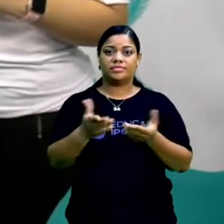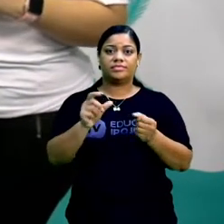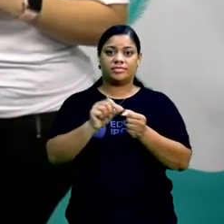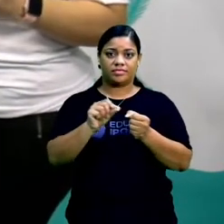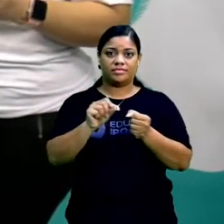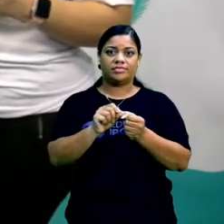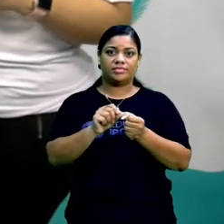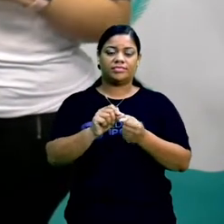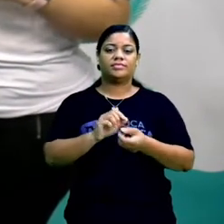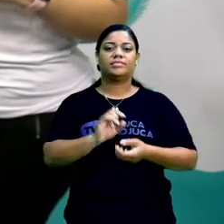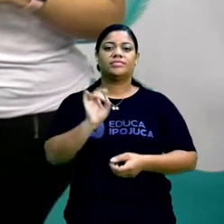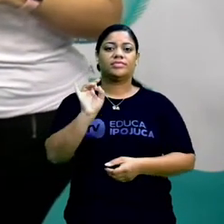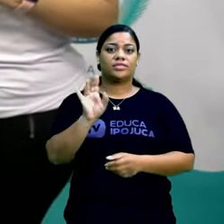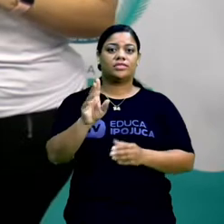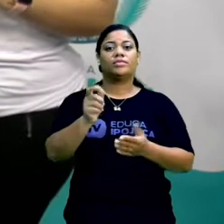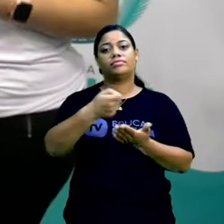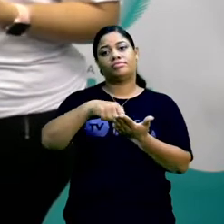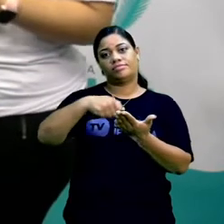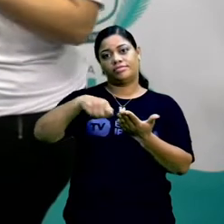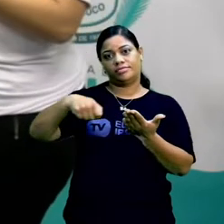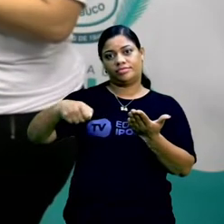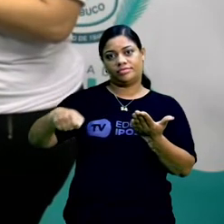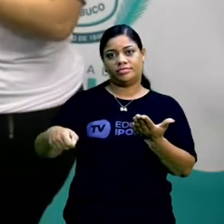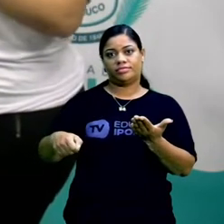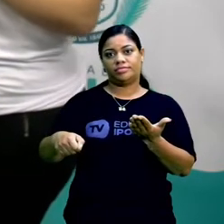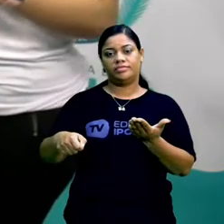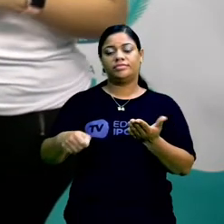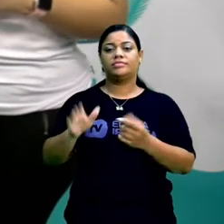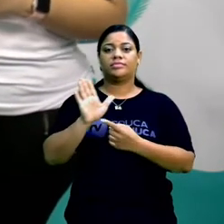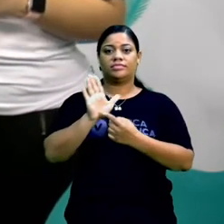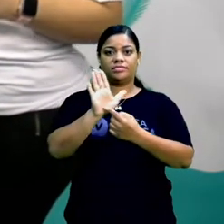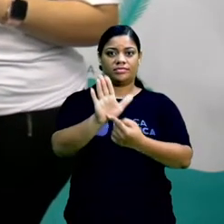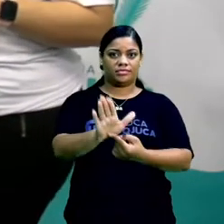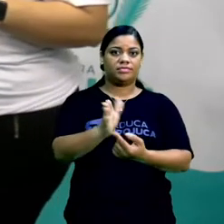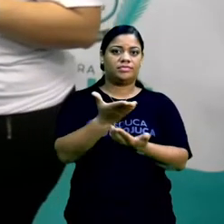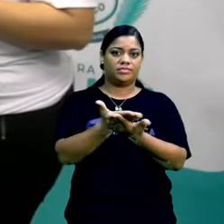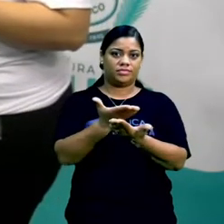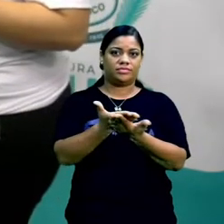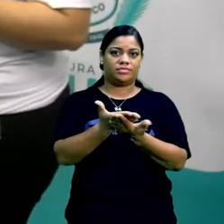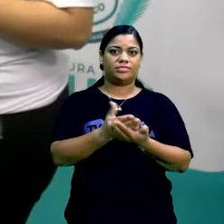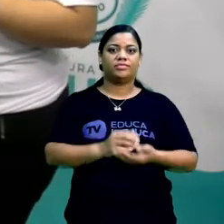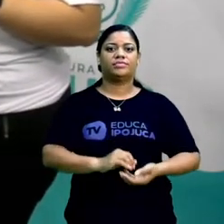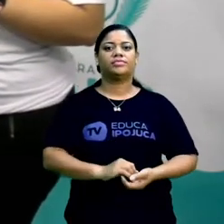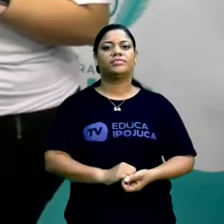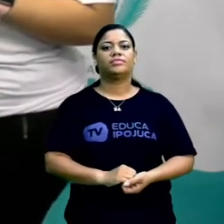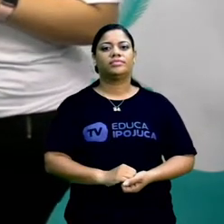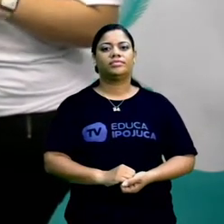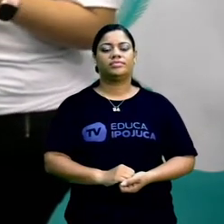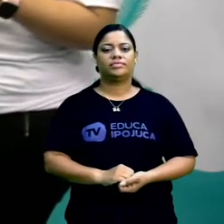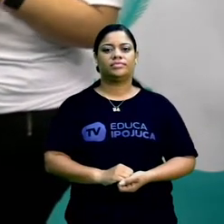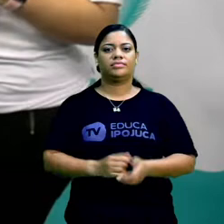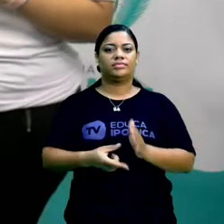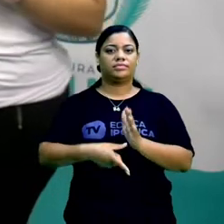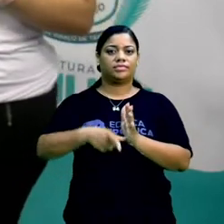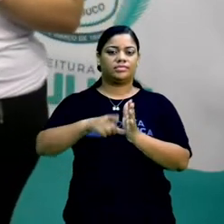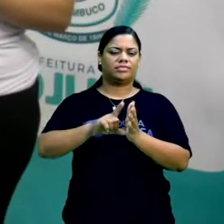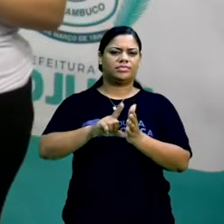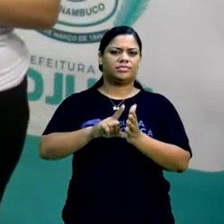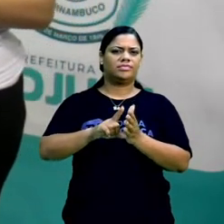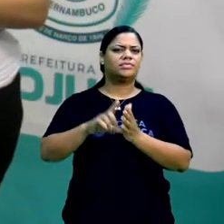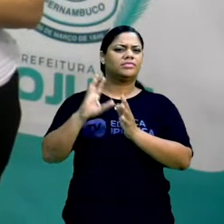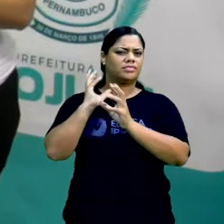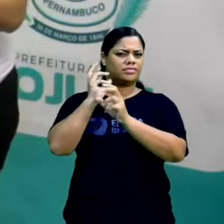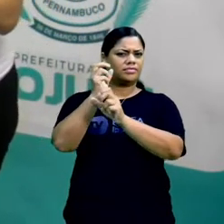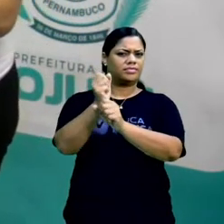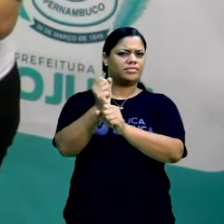fazendo somente as anotações no caderno daquilo que foi apresentado na nossa aula. Antes a gente vai relembrar um